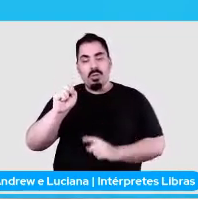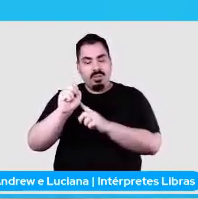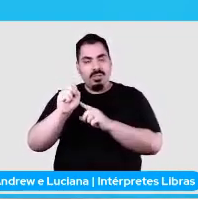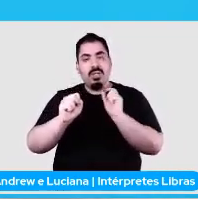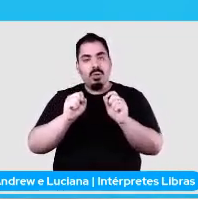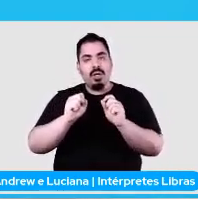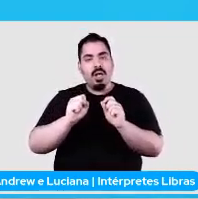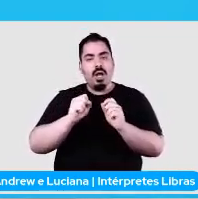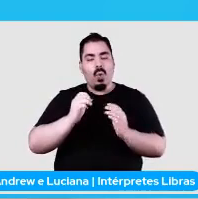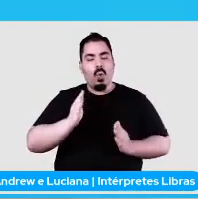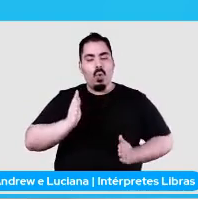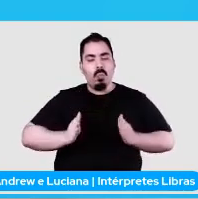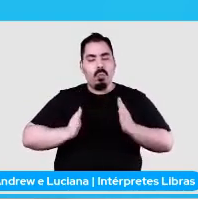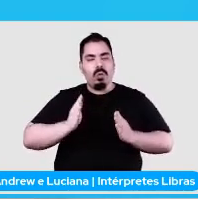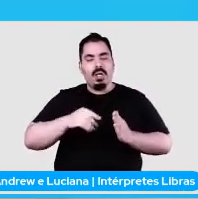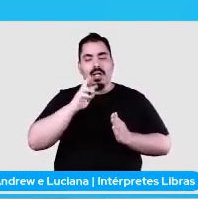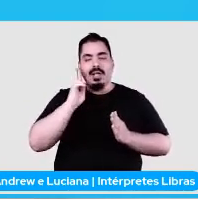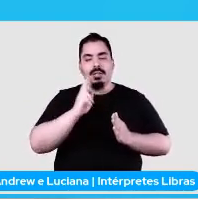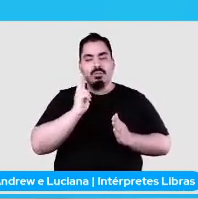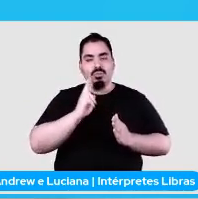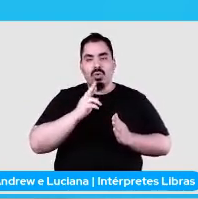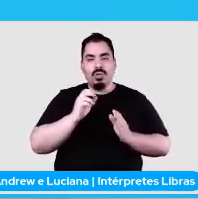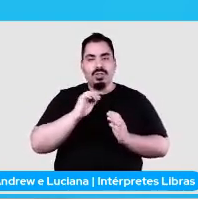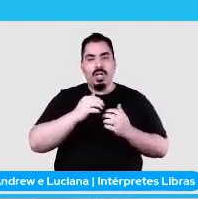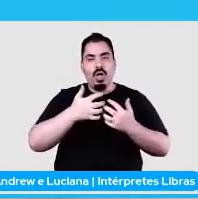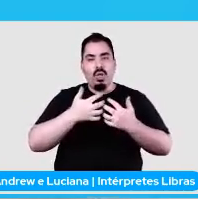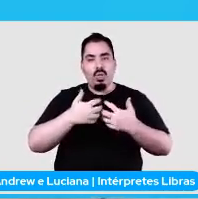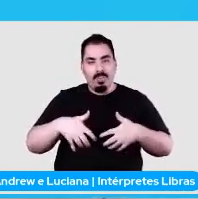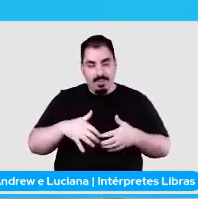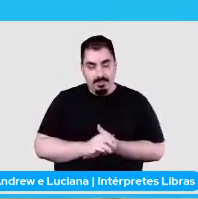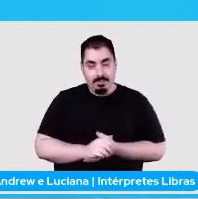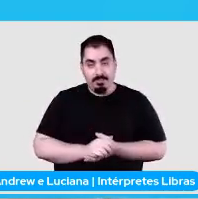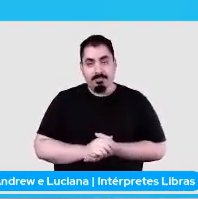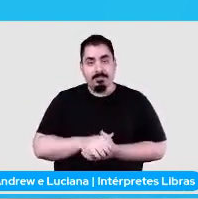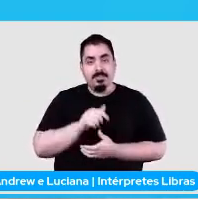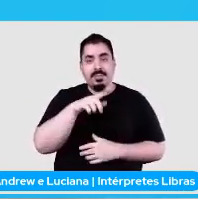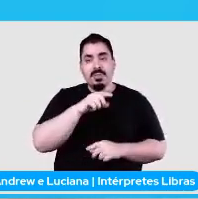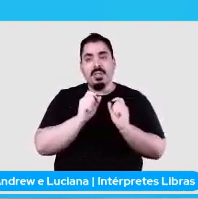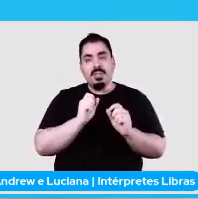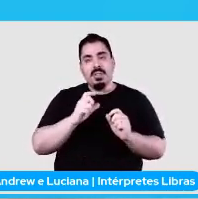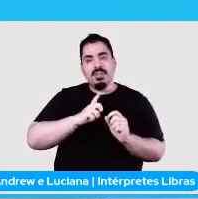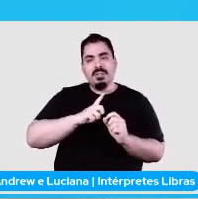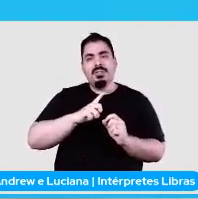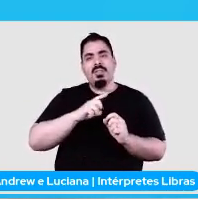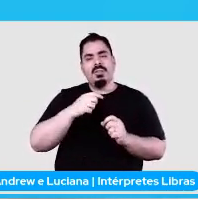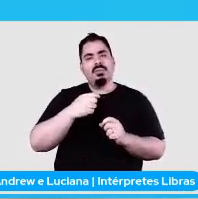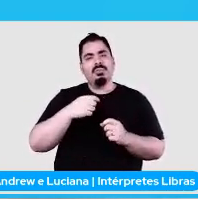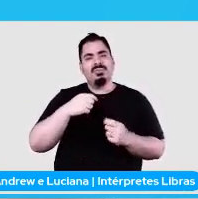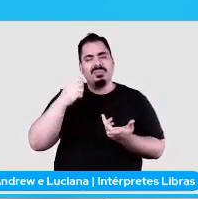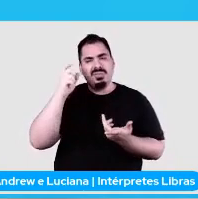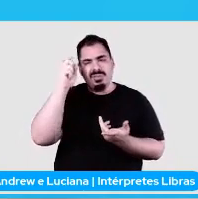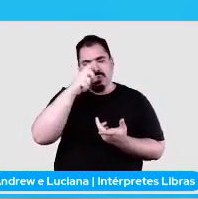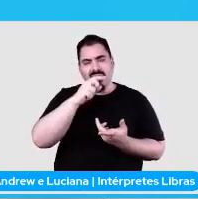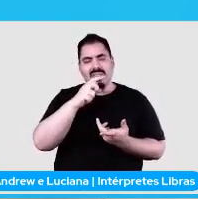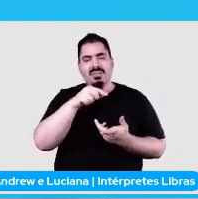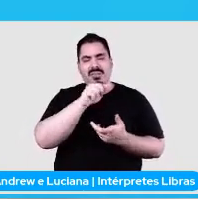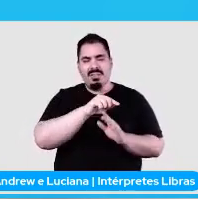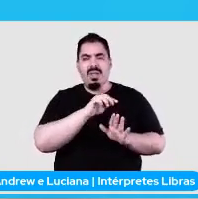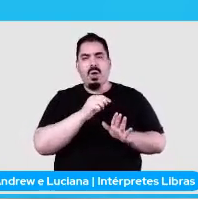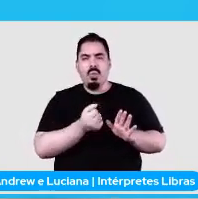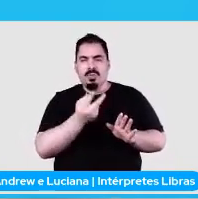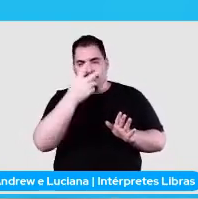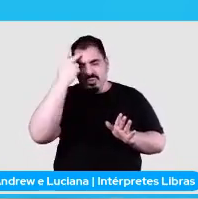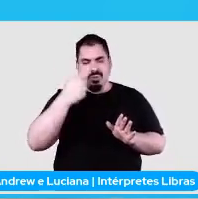gente, só que às vezes dificulta um pouco, mas não se estressem com nossos modelos de NLP, né? Os bichinhos ainda estão aprendendo.